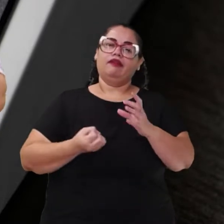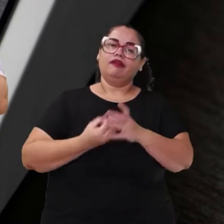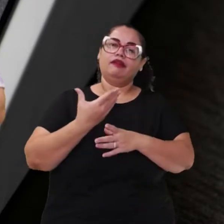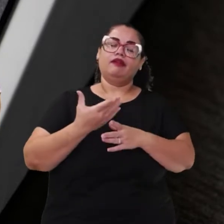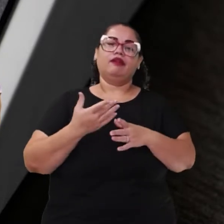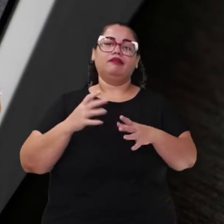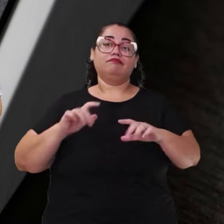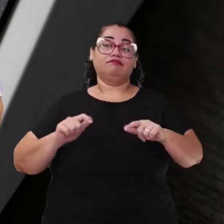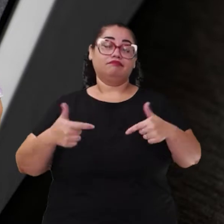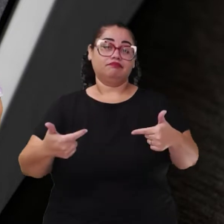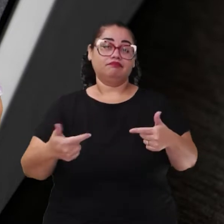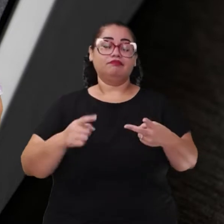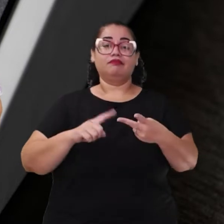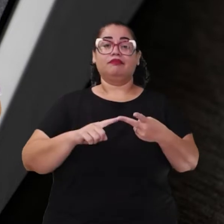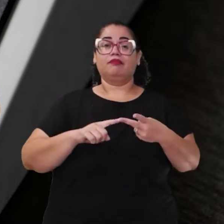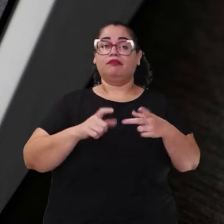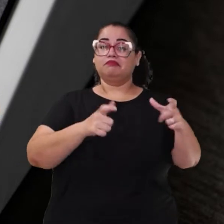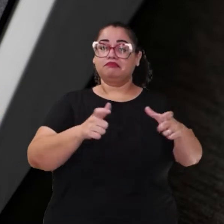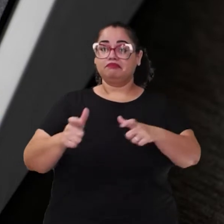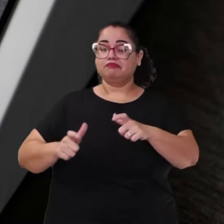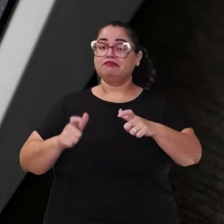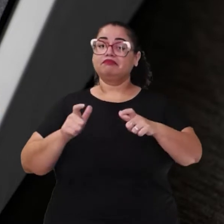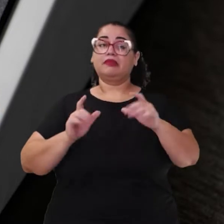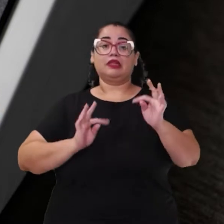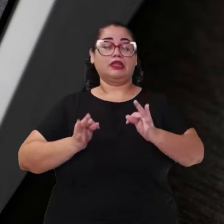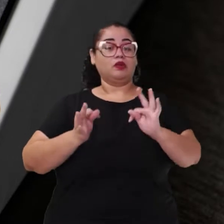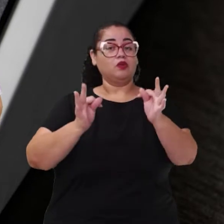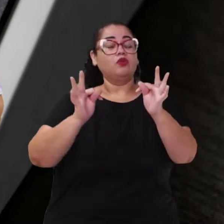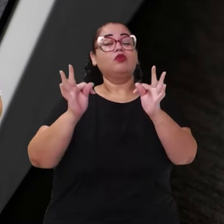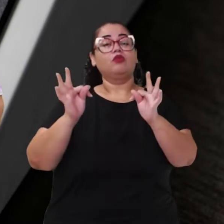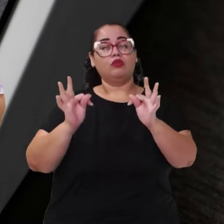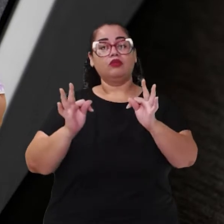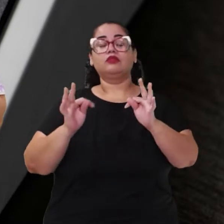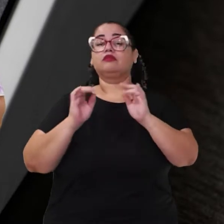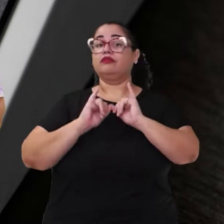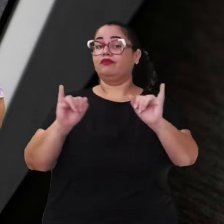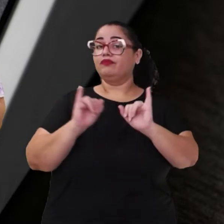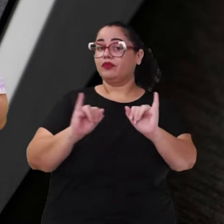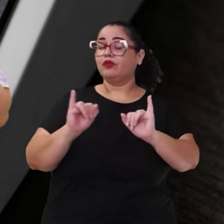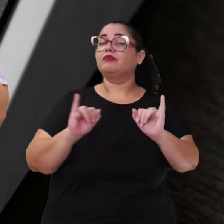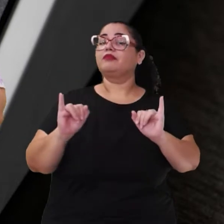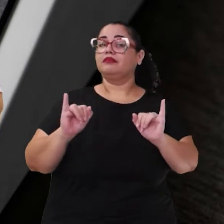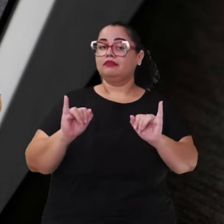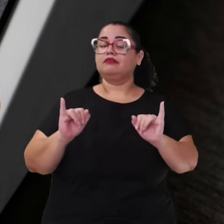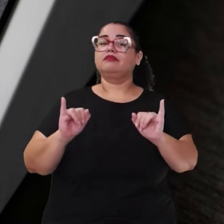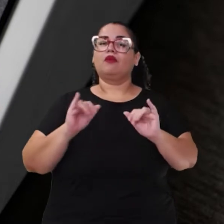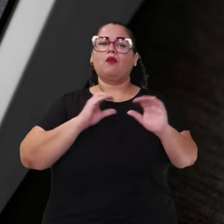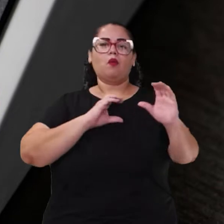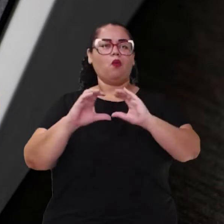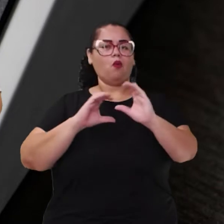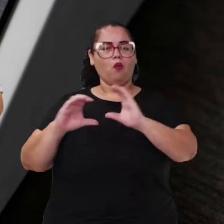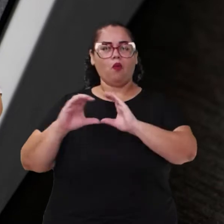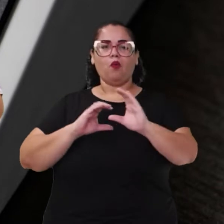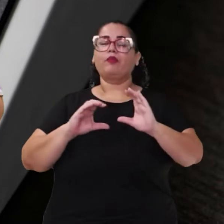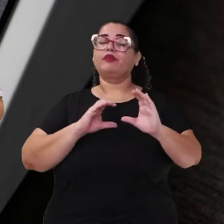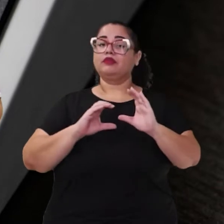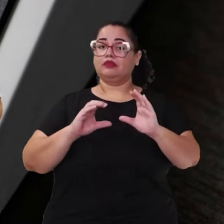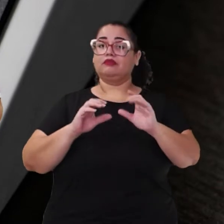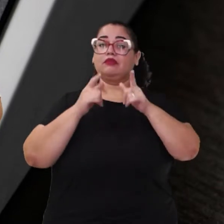atitudinal, física, tecnológica, informacional, comunicacional,